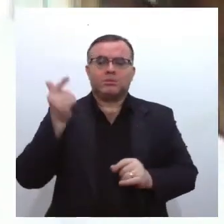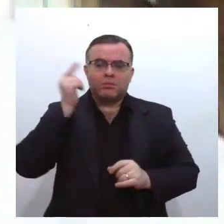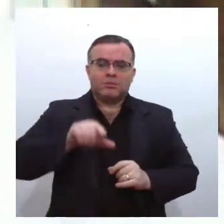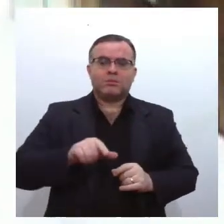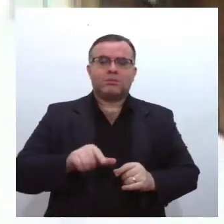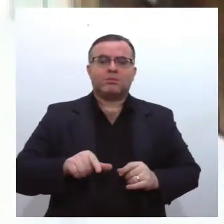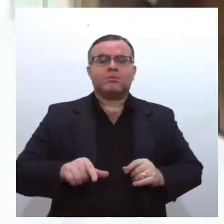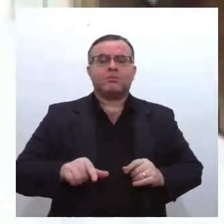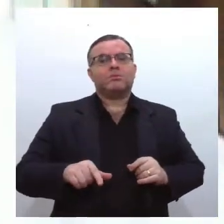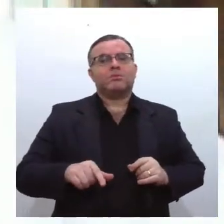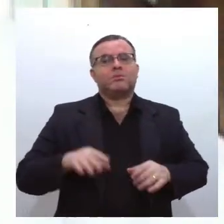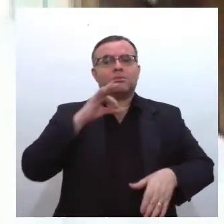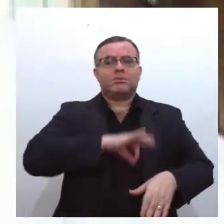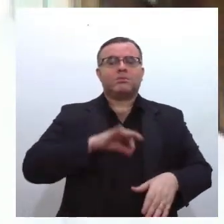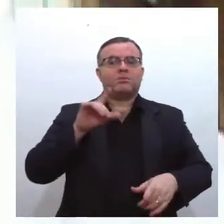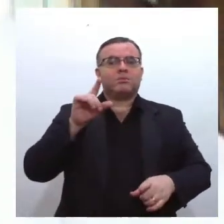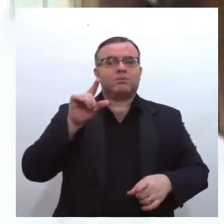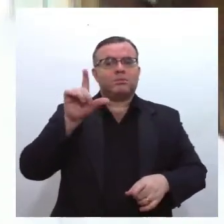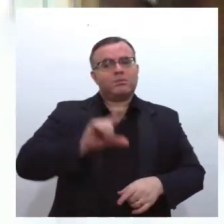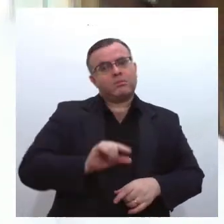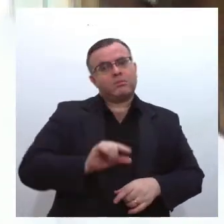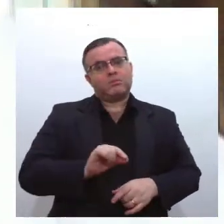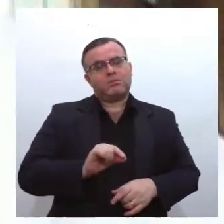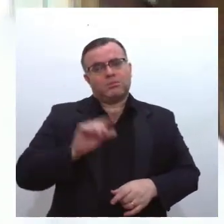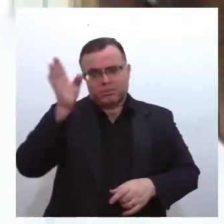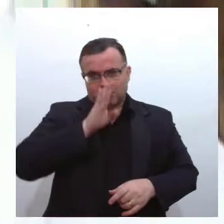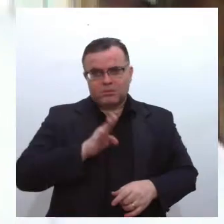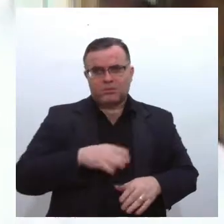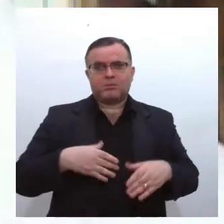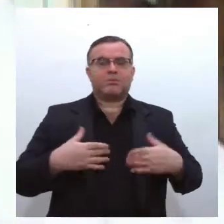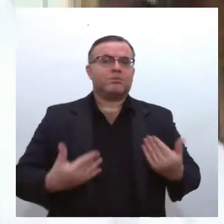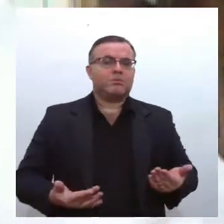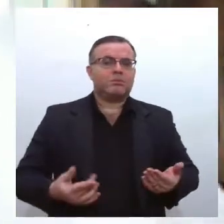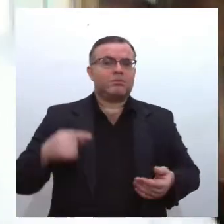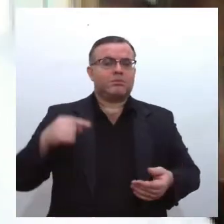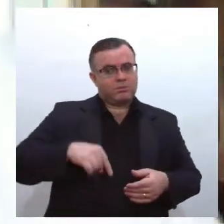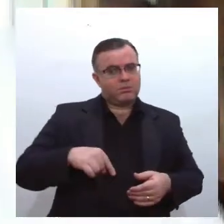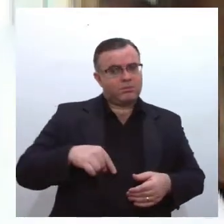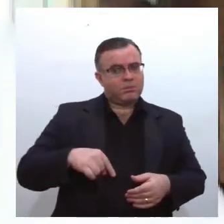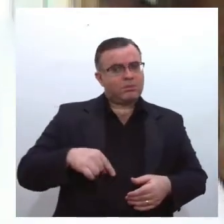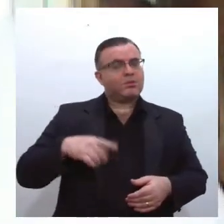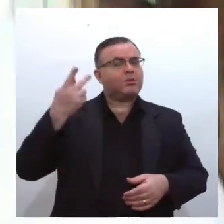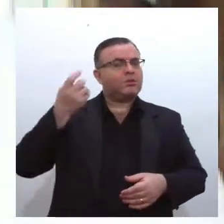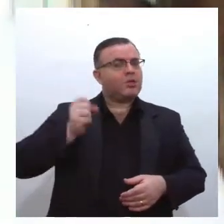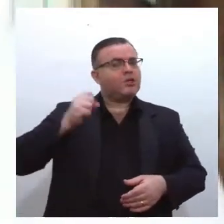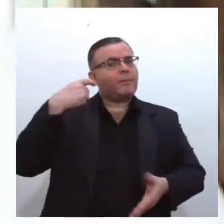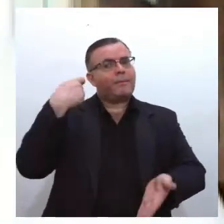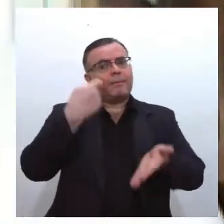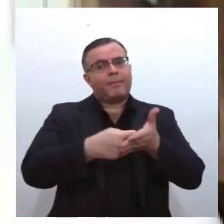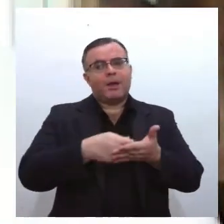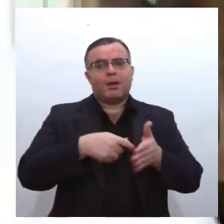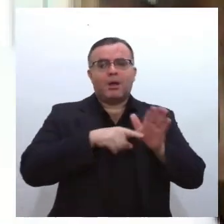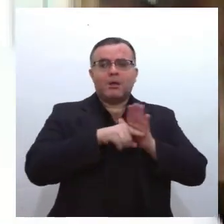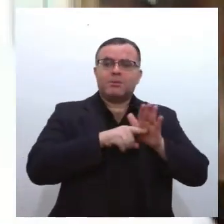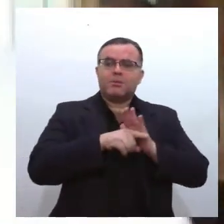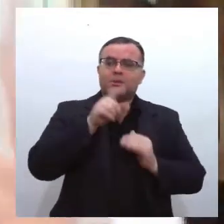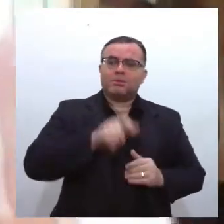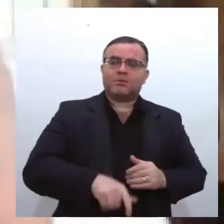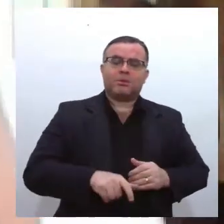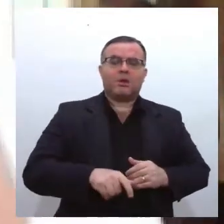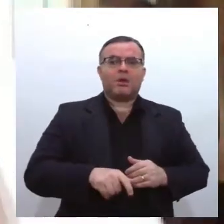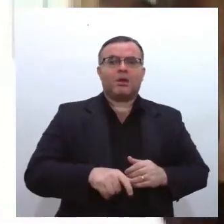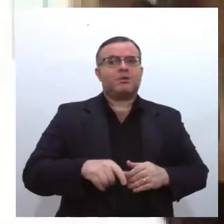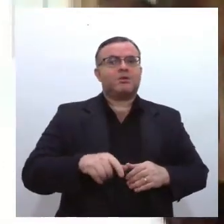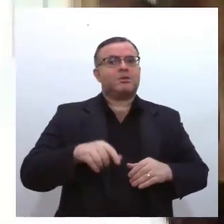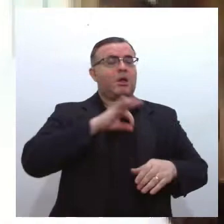salário do Brasil. Sergip paga aos peritos oficiais um salário muito baixo, é o